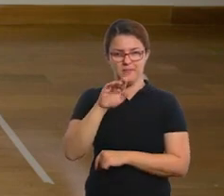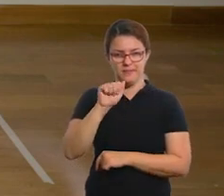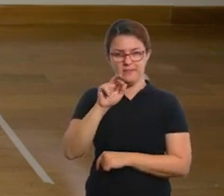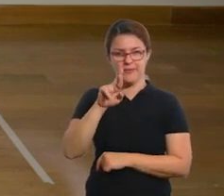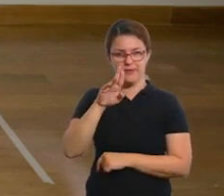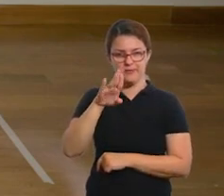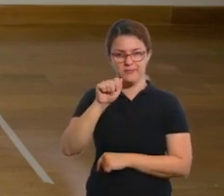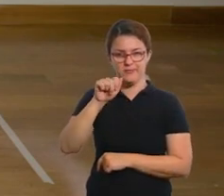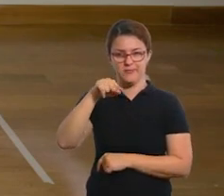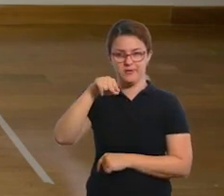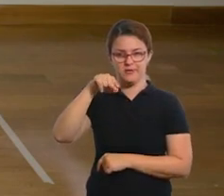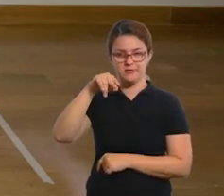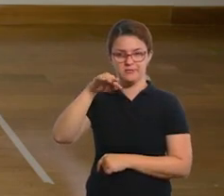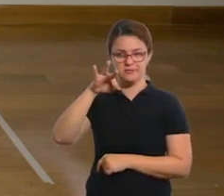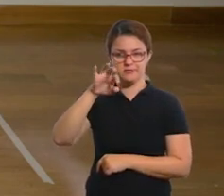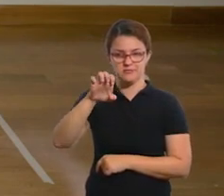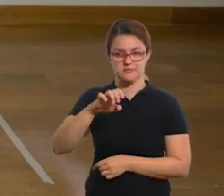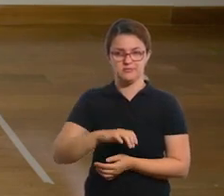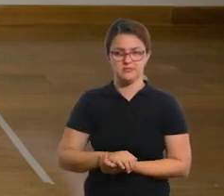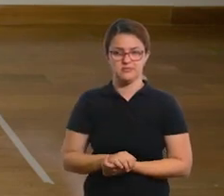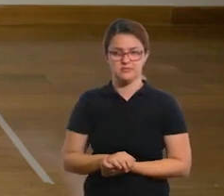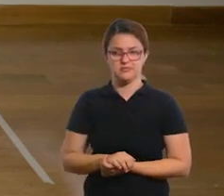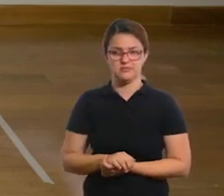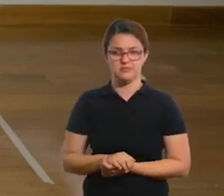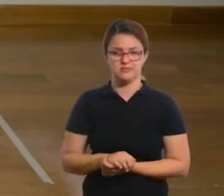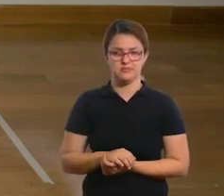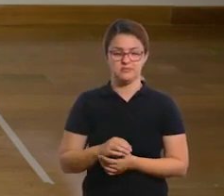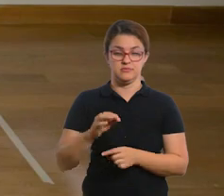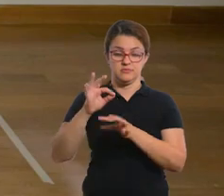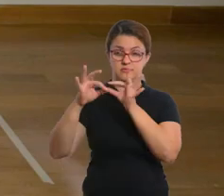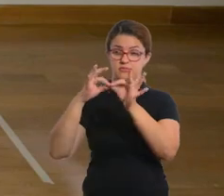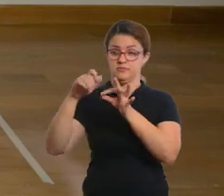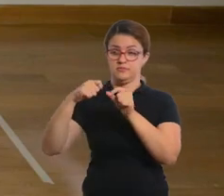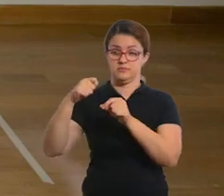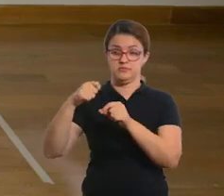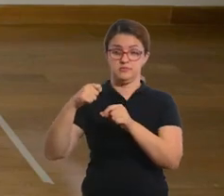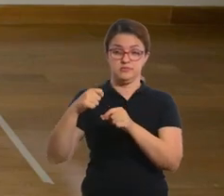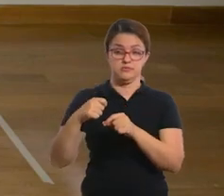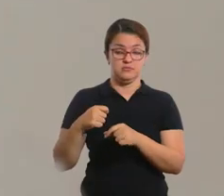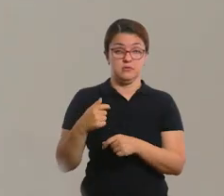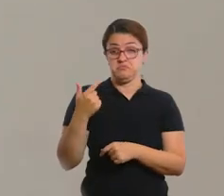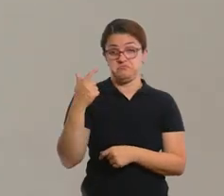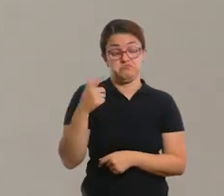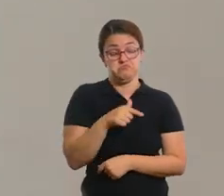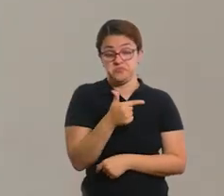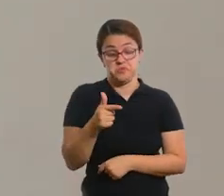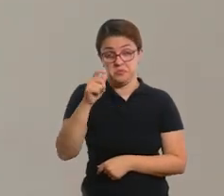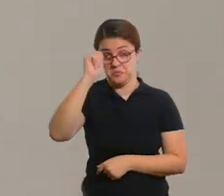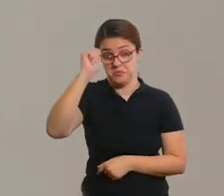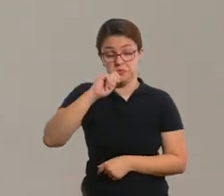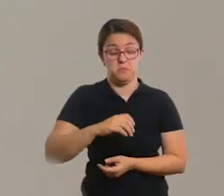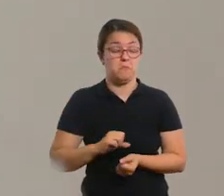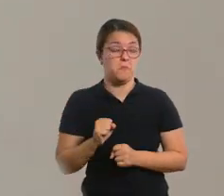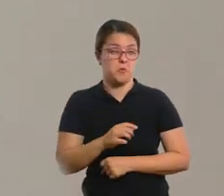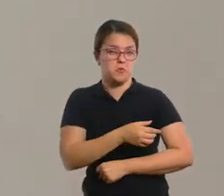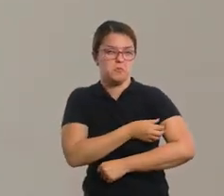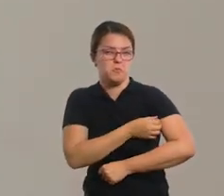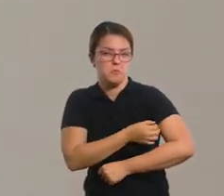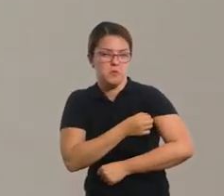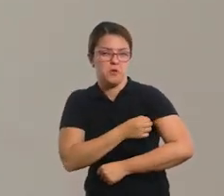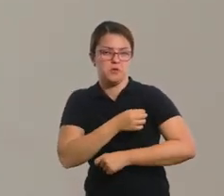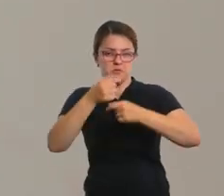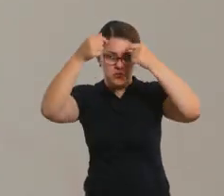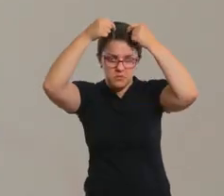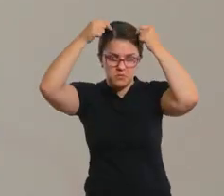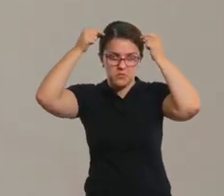começo a gente vai usar agora, tá? Amarre o barbante aqui atrás do boné e na outra ponta a bexiga. Não tem um boné, pode amarrar no braço,